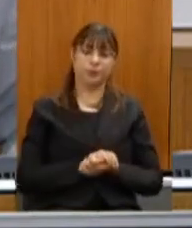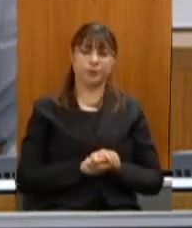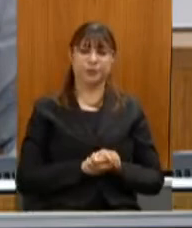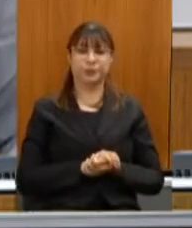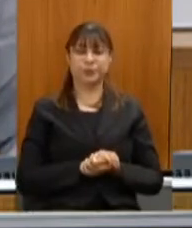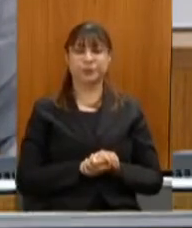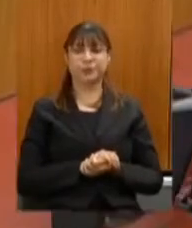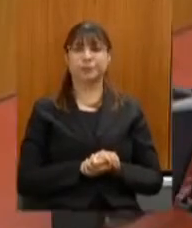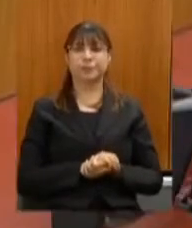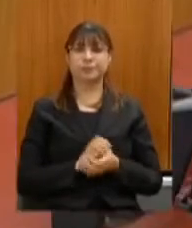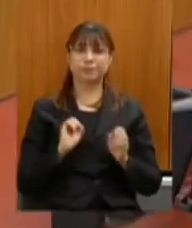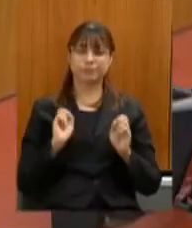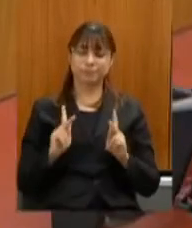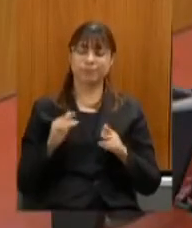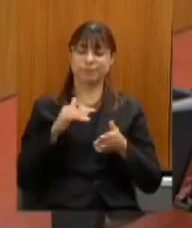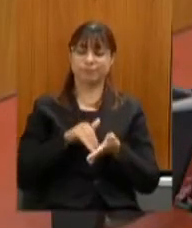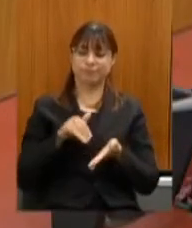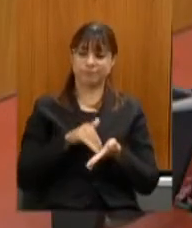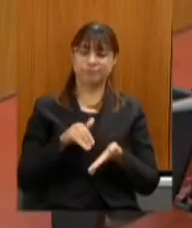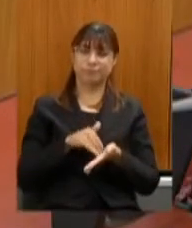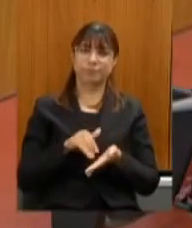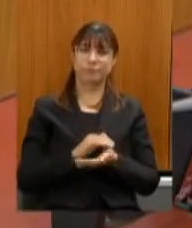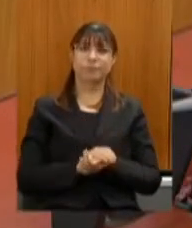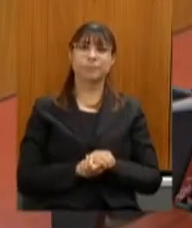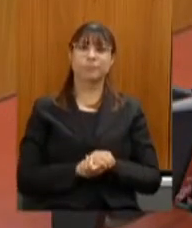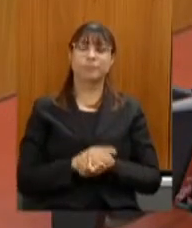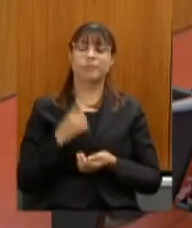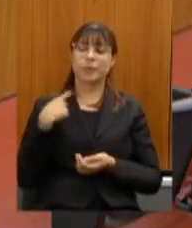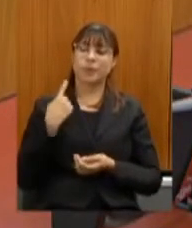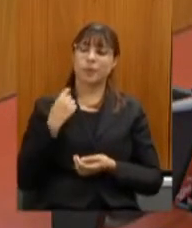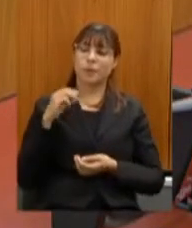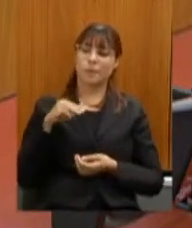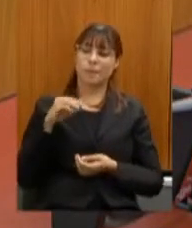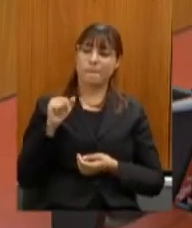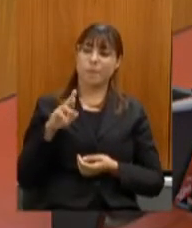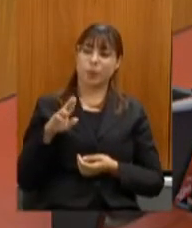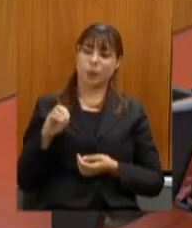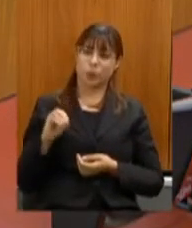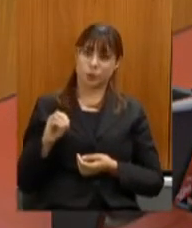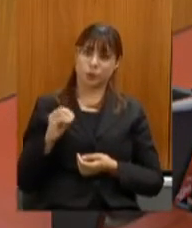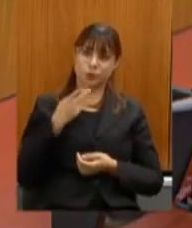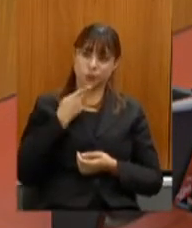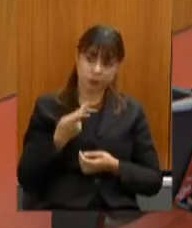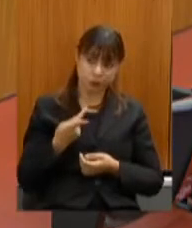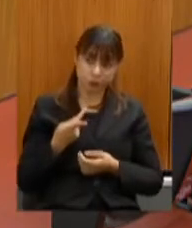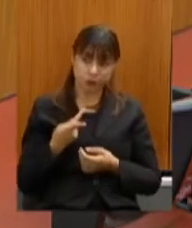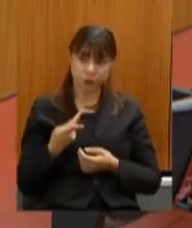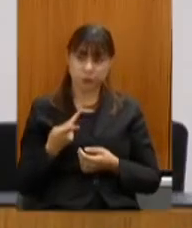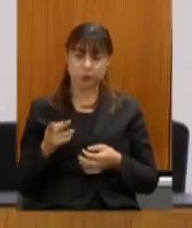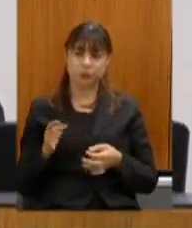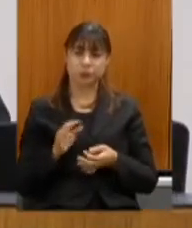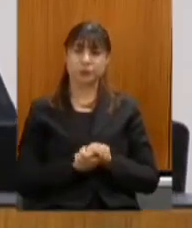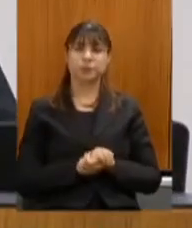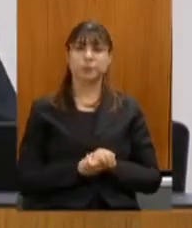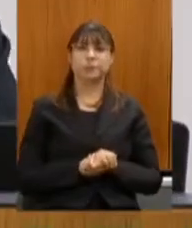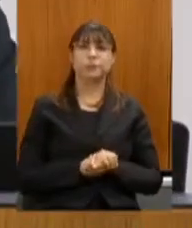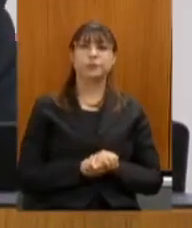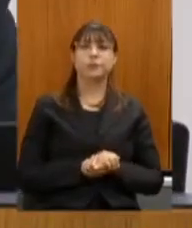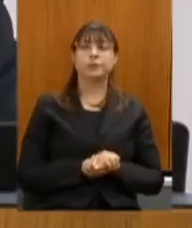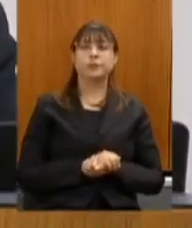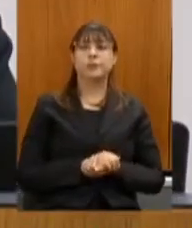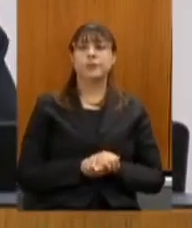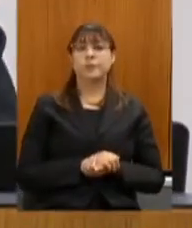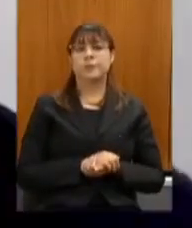muito bem secretário deputado Mauro Tramonte alguma consideração a fazer é senhor presidente